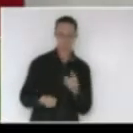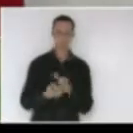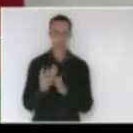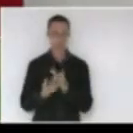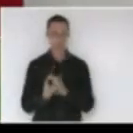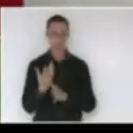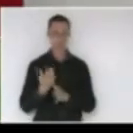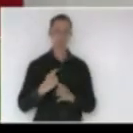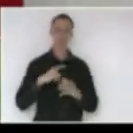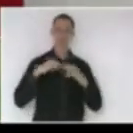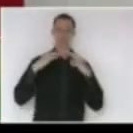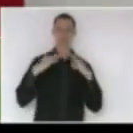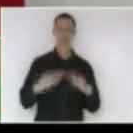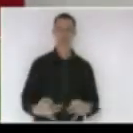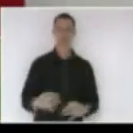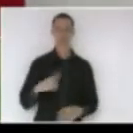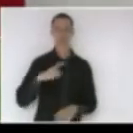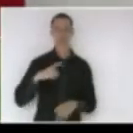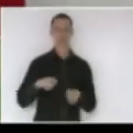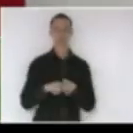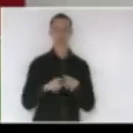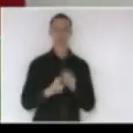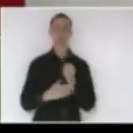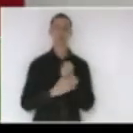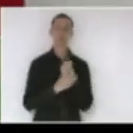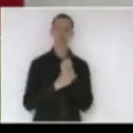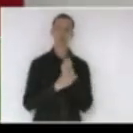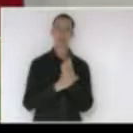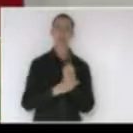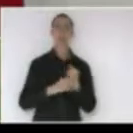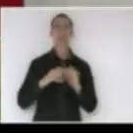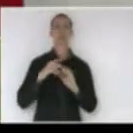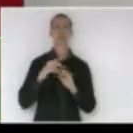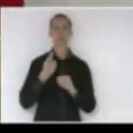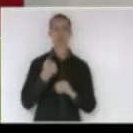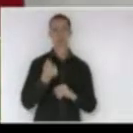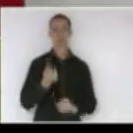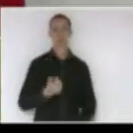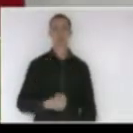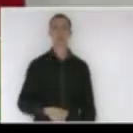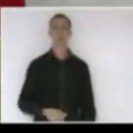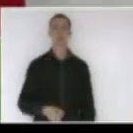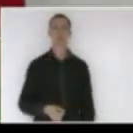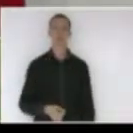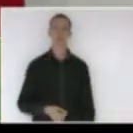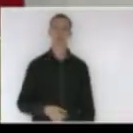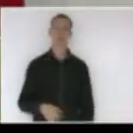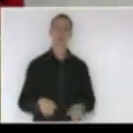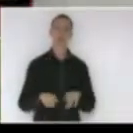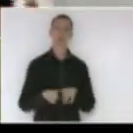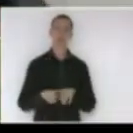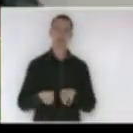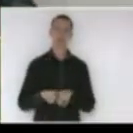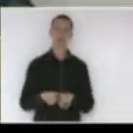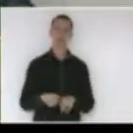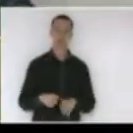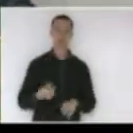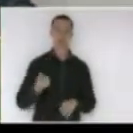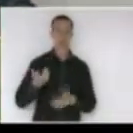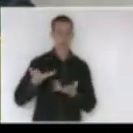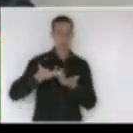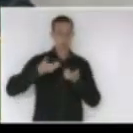segurança existe também a garantia de preço além da própria qualidade do